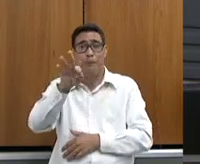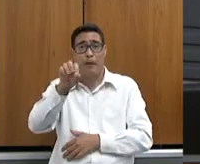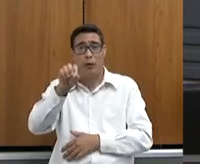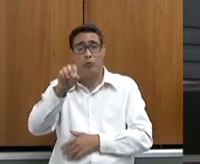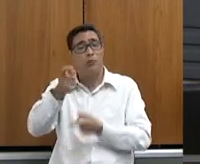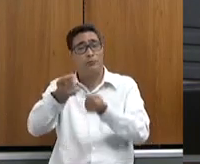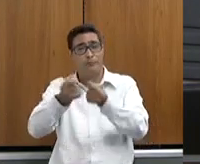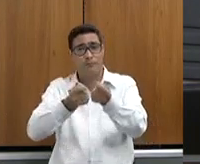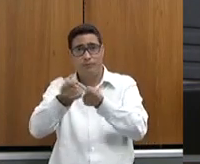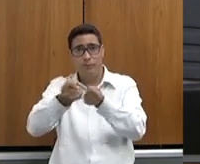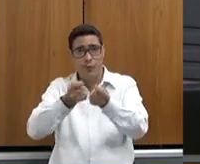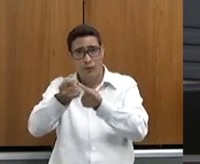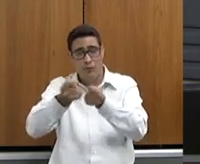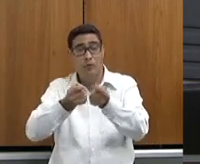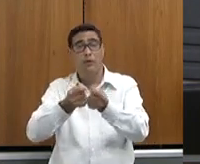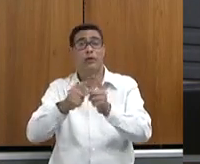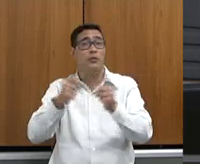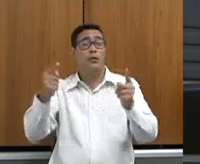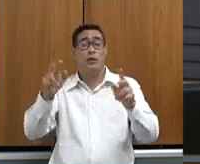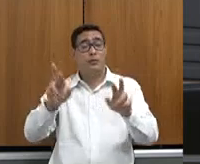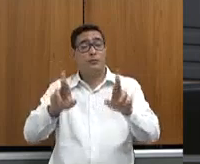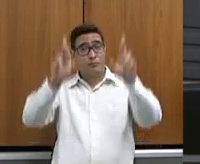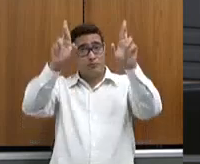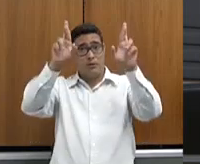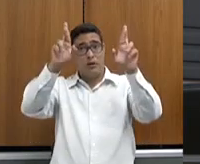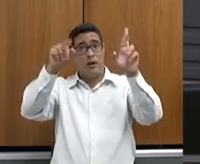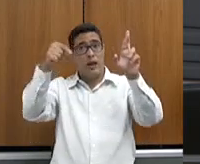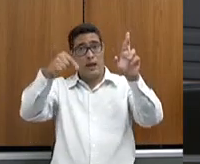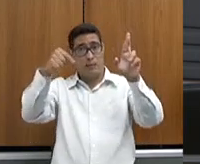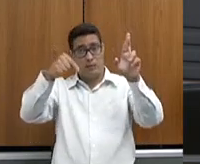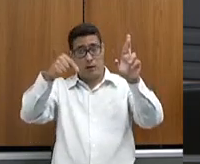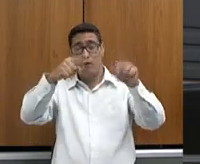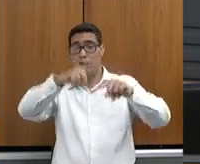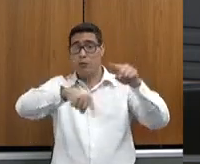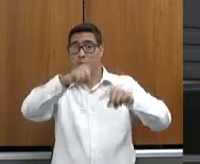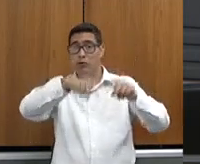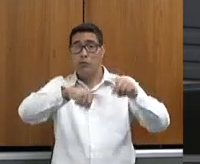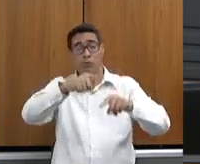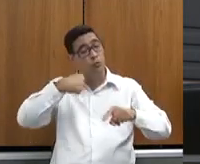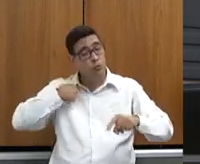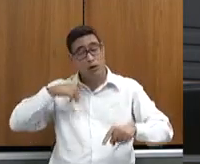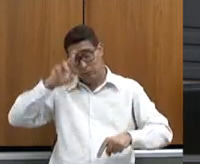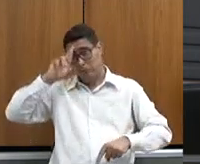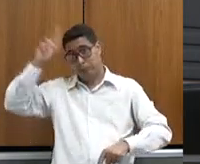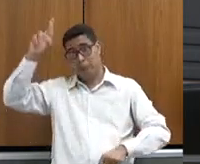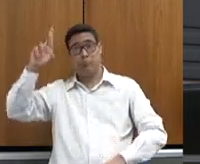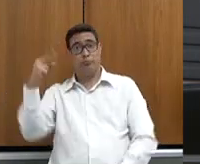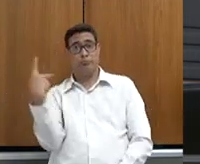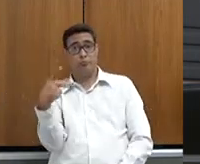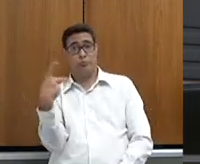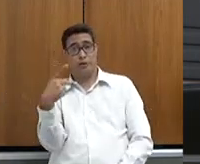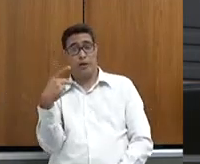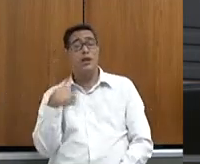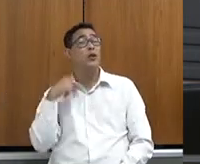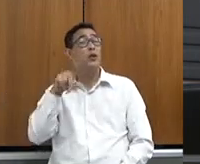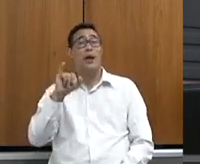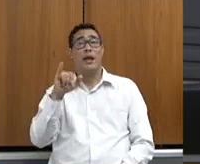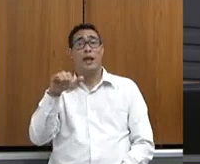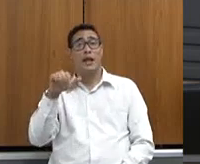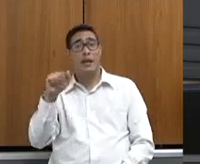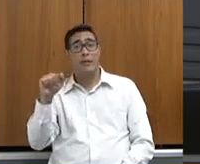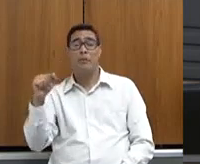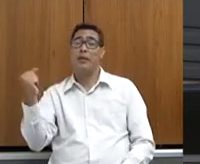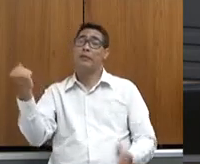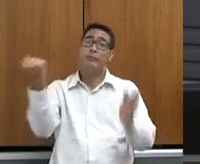grande responsável pelo produto é o dono do produto, que é o empresário que produz, não é o IMA que põe o selo, não é a MATEC que vai lá